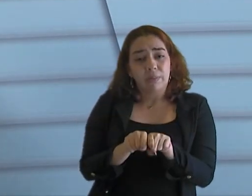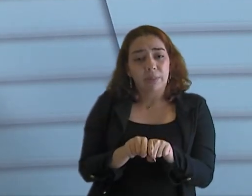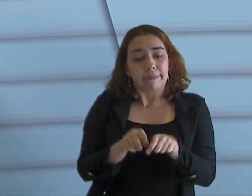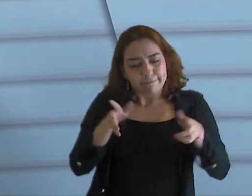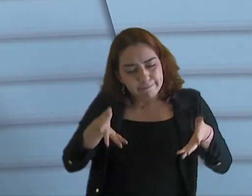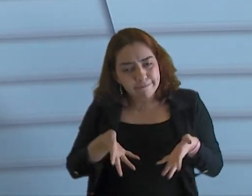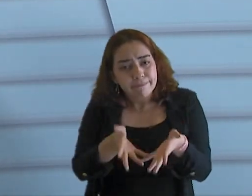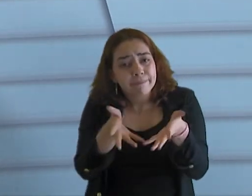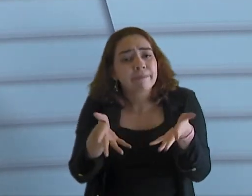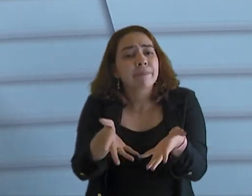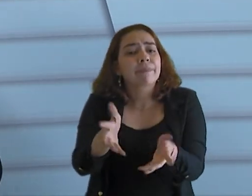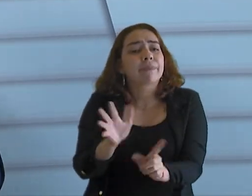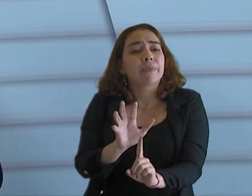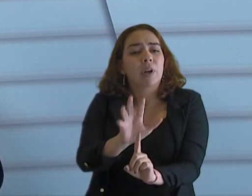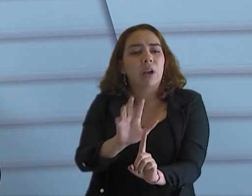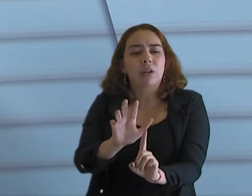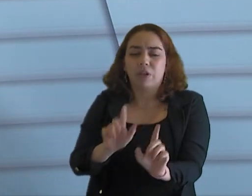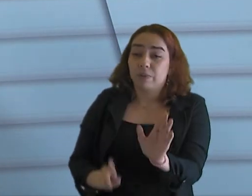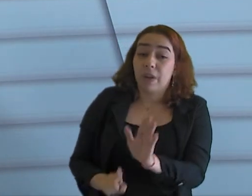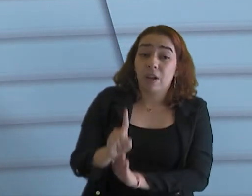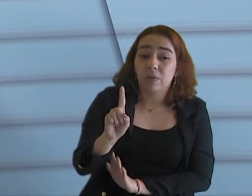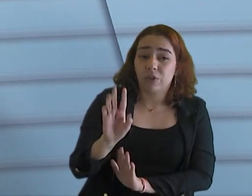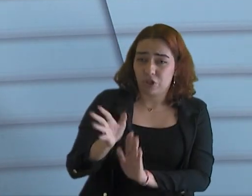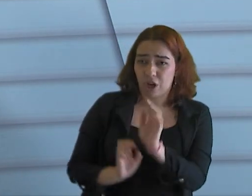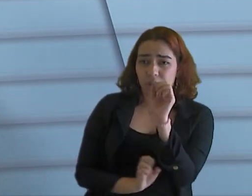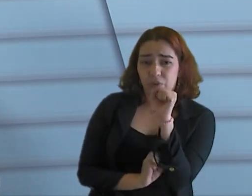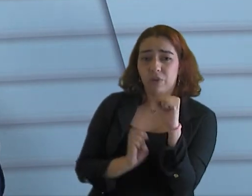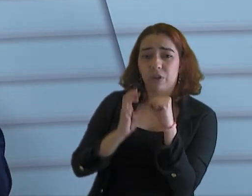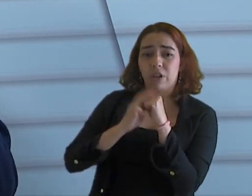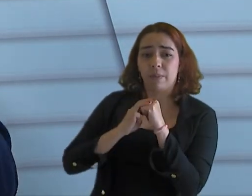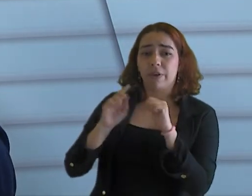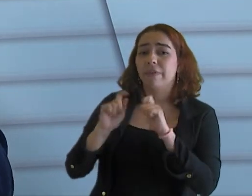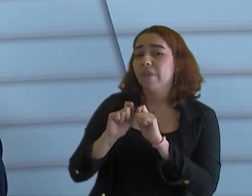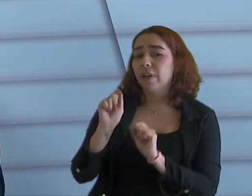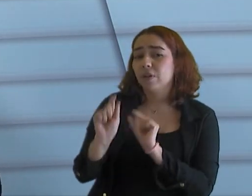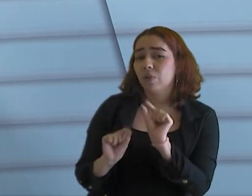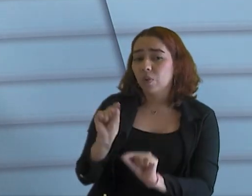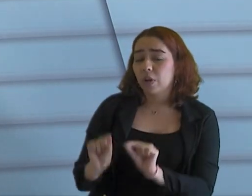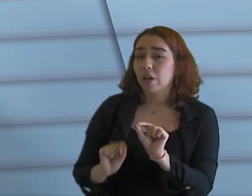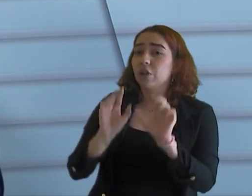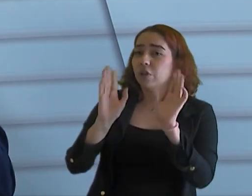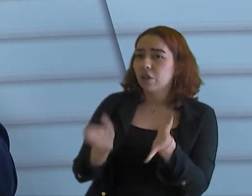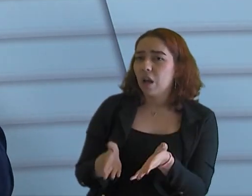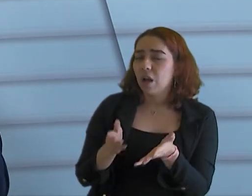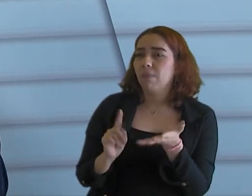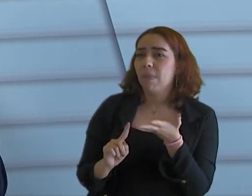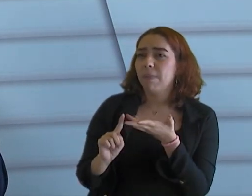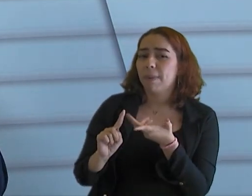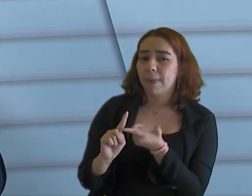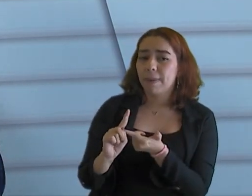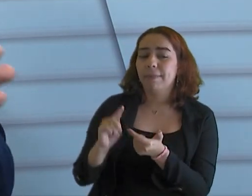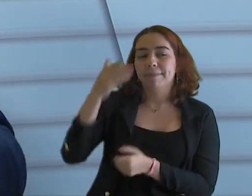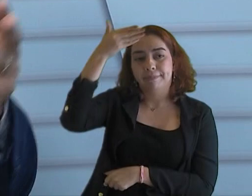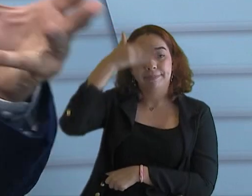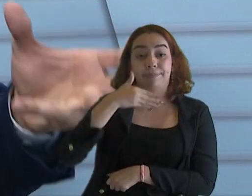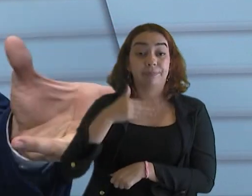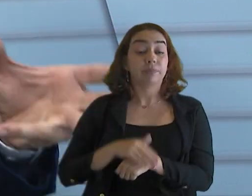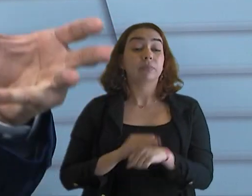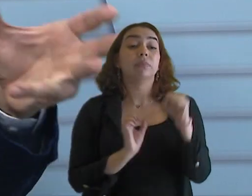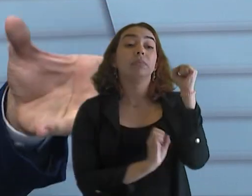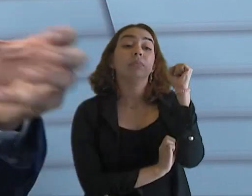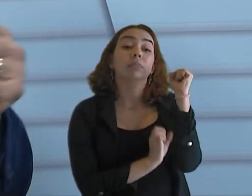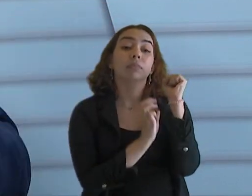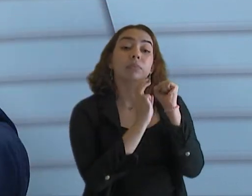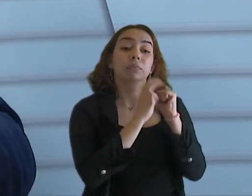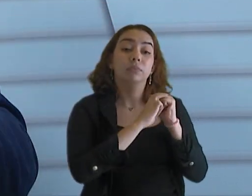ele induz, acaba induzindo. Olha, o que você está fazendo em relação à sustentabilidade? Agora, colocando sustentabilidade num sentido mais amplo, também a